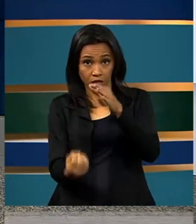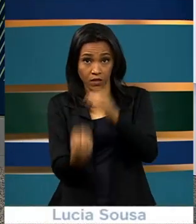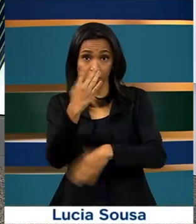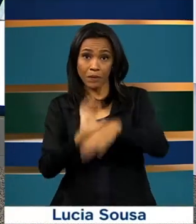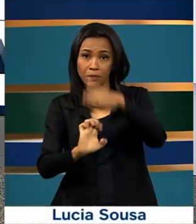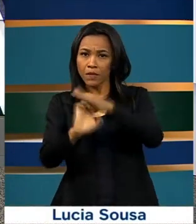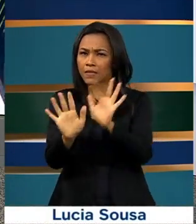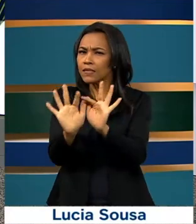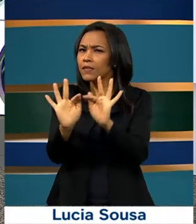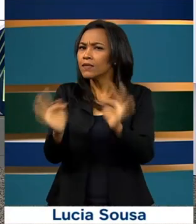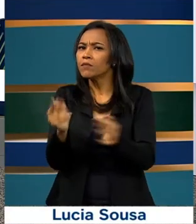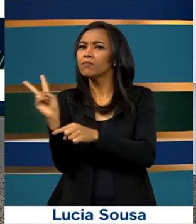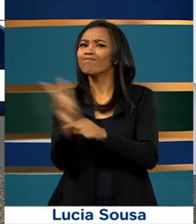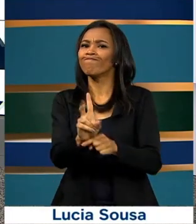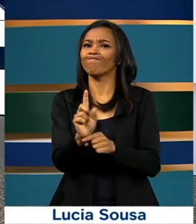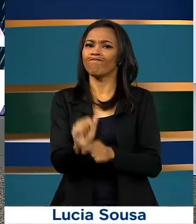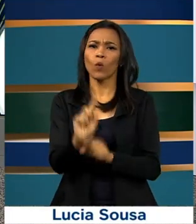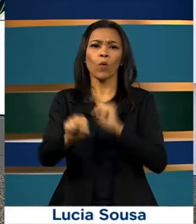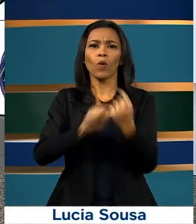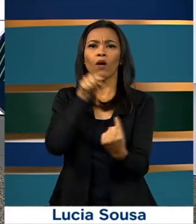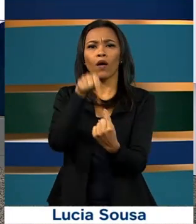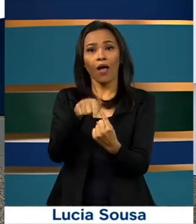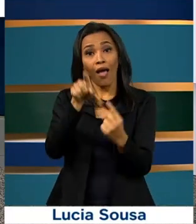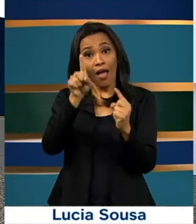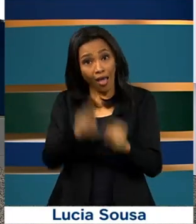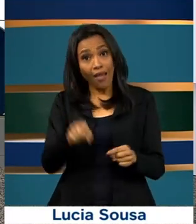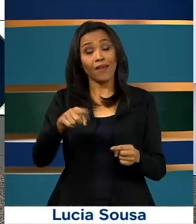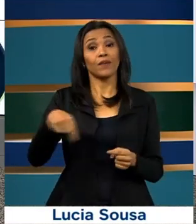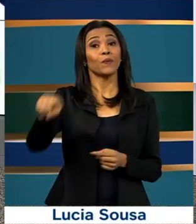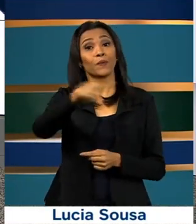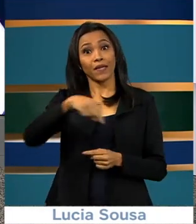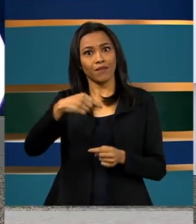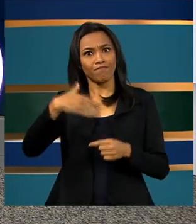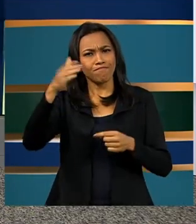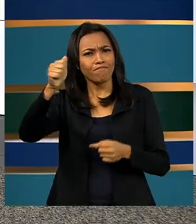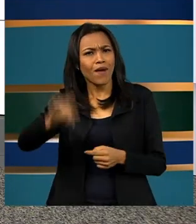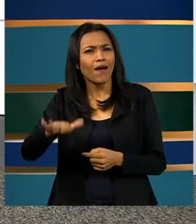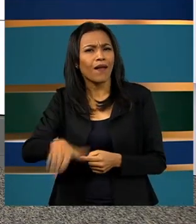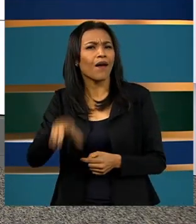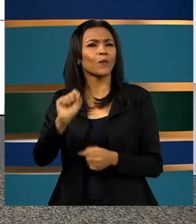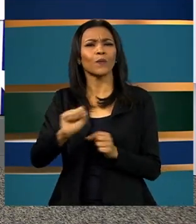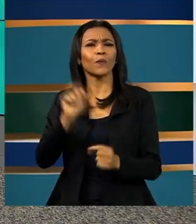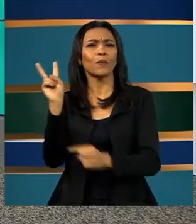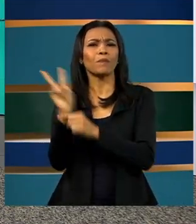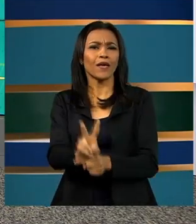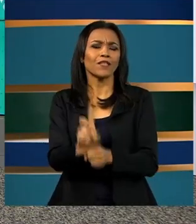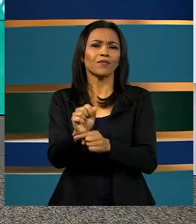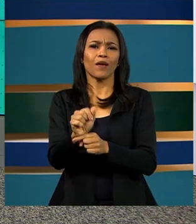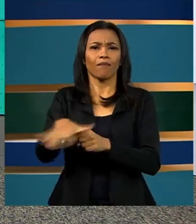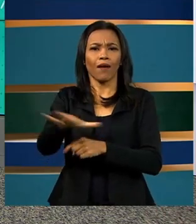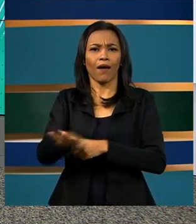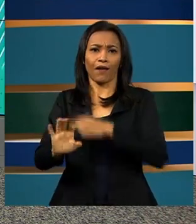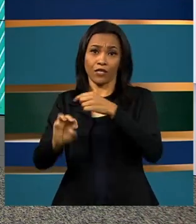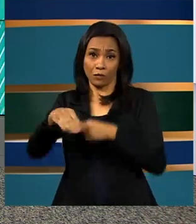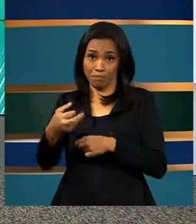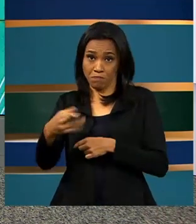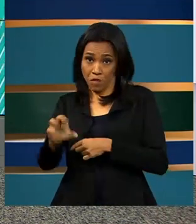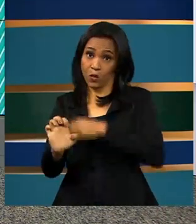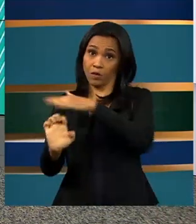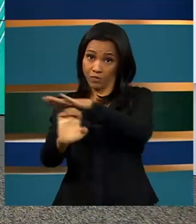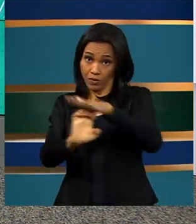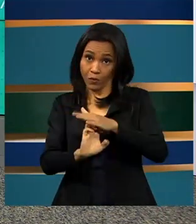empresa simples de crédito. O objetivo é tornar mais barato o empréstimo para microempreendedores